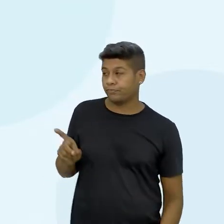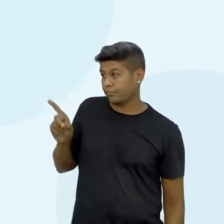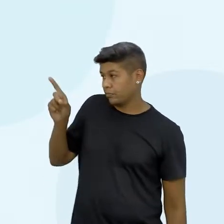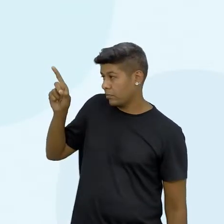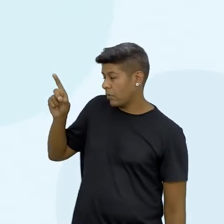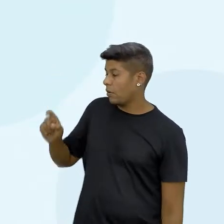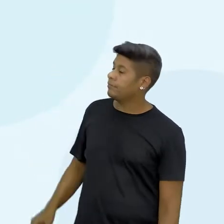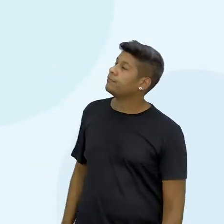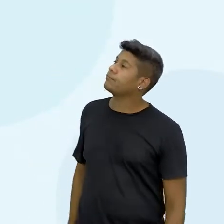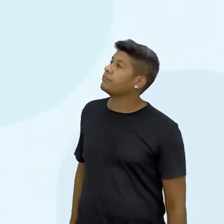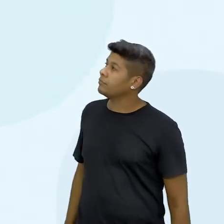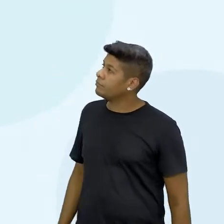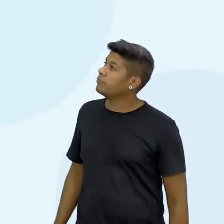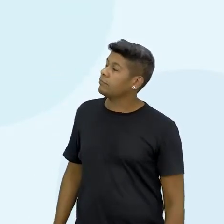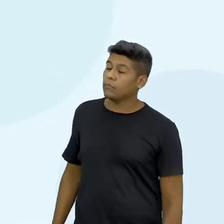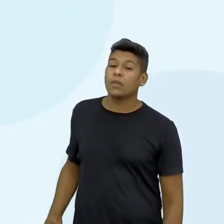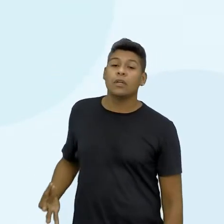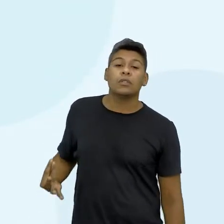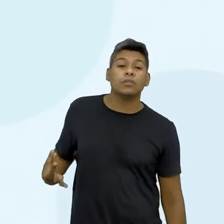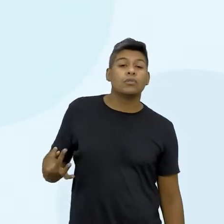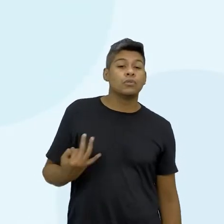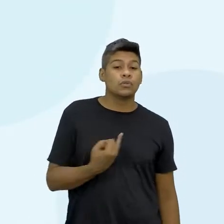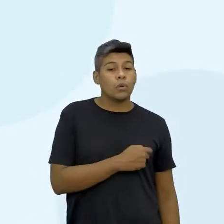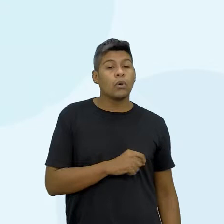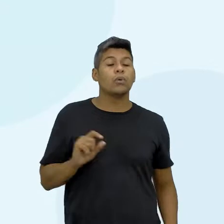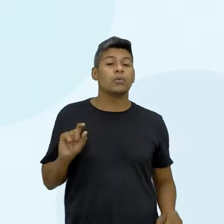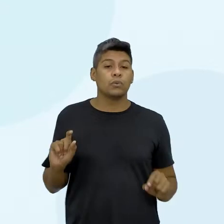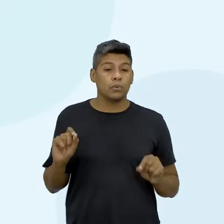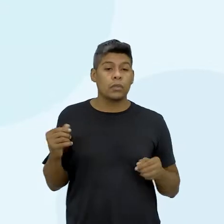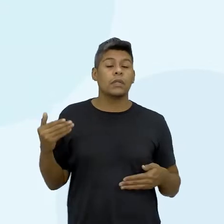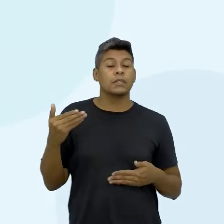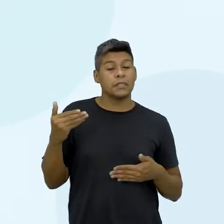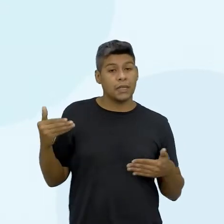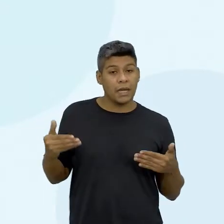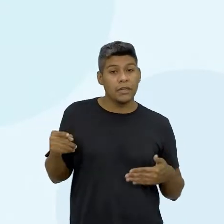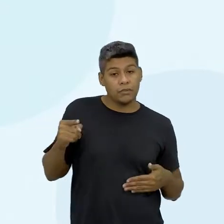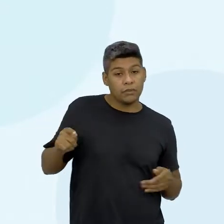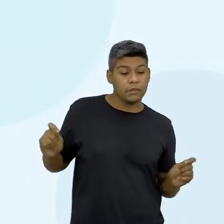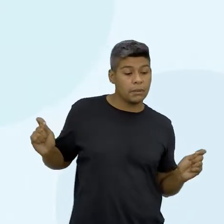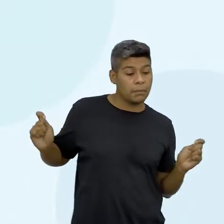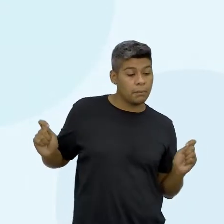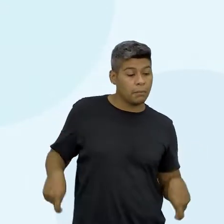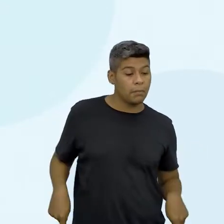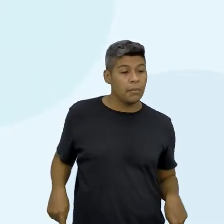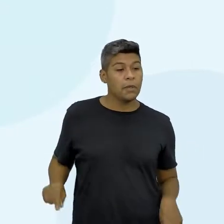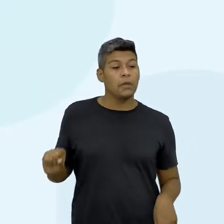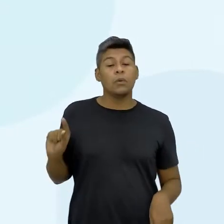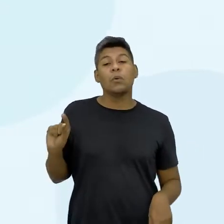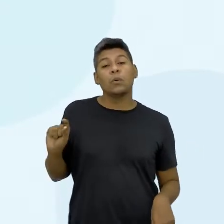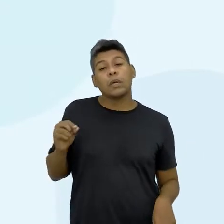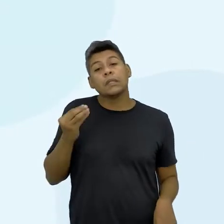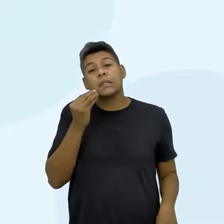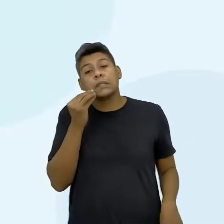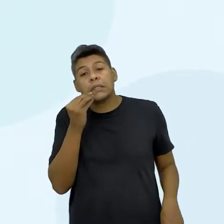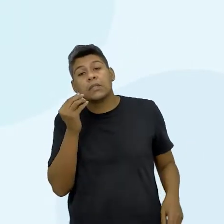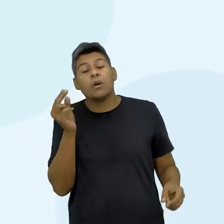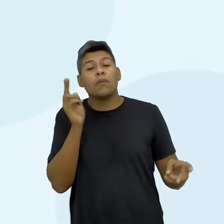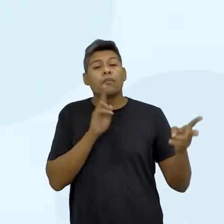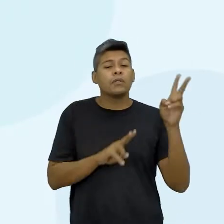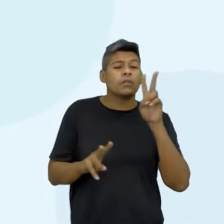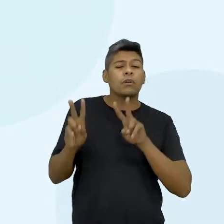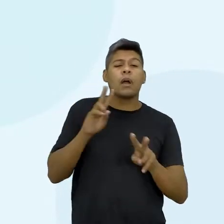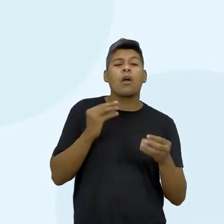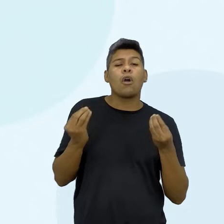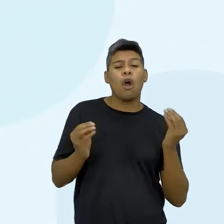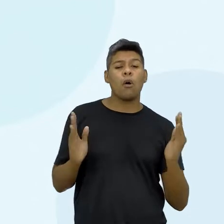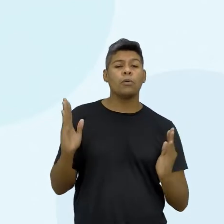ilustrada em todos os slides para vocês poderem, tentando visualizar como seria a